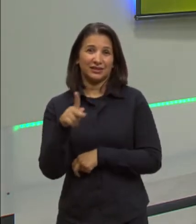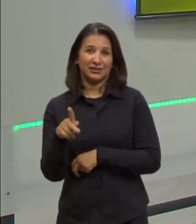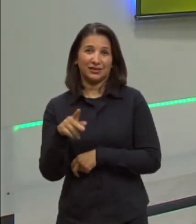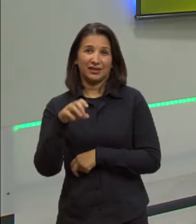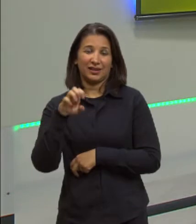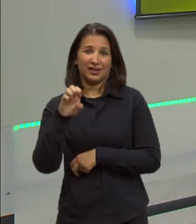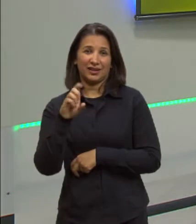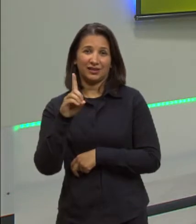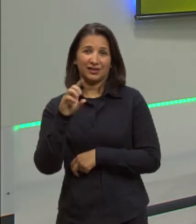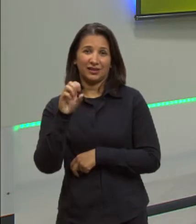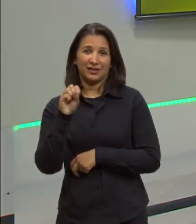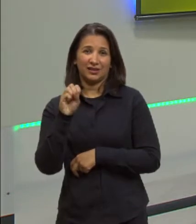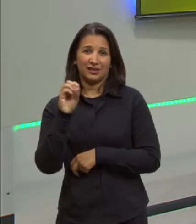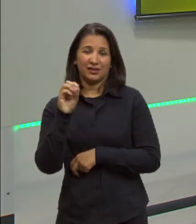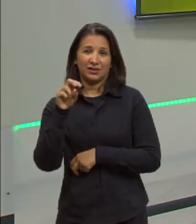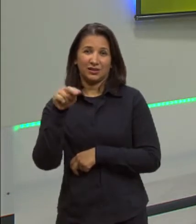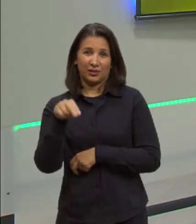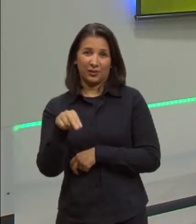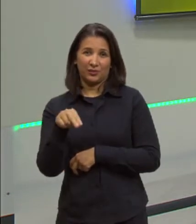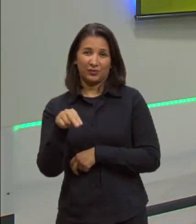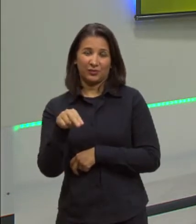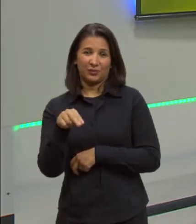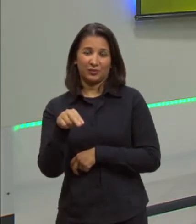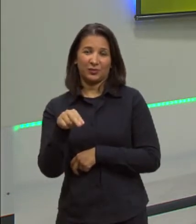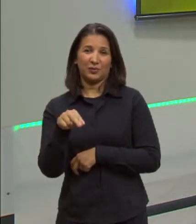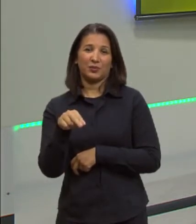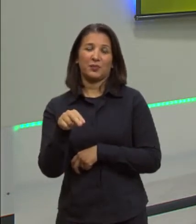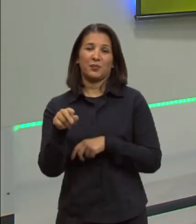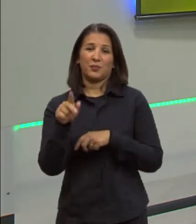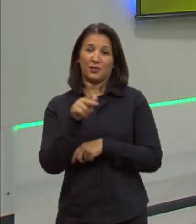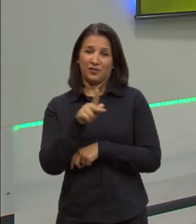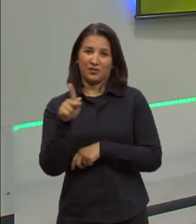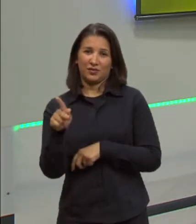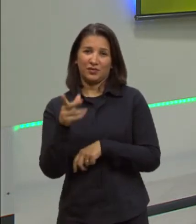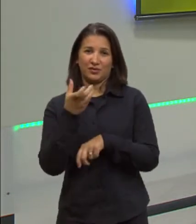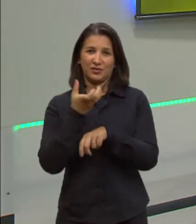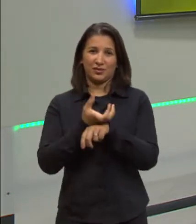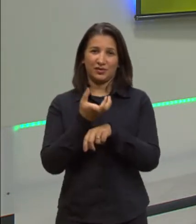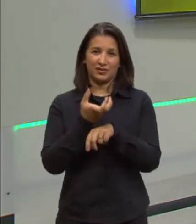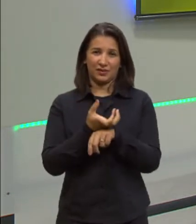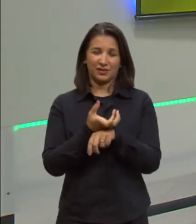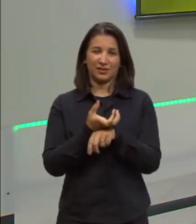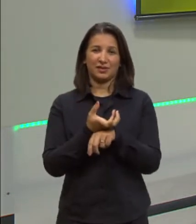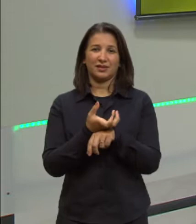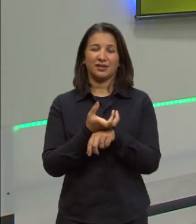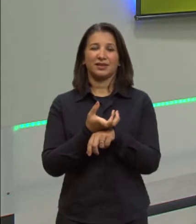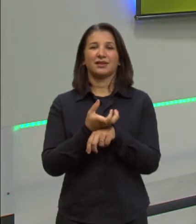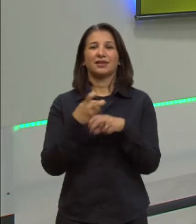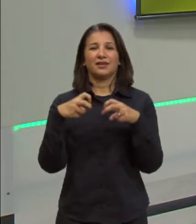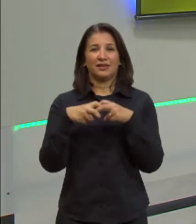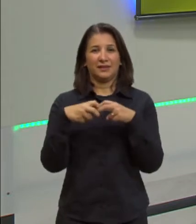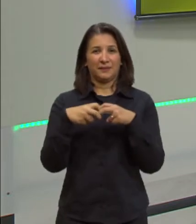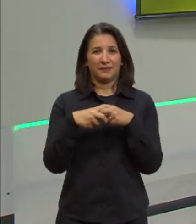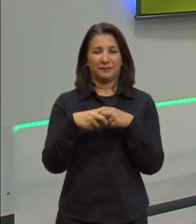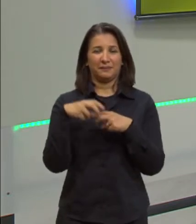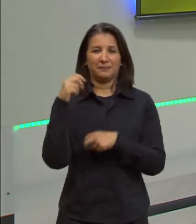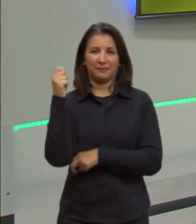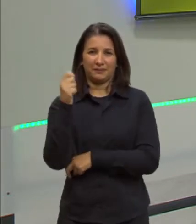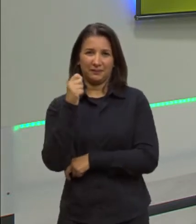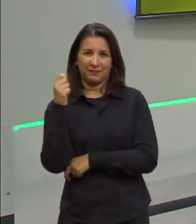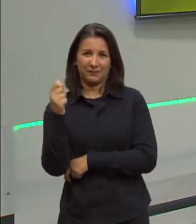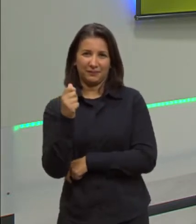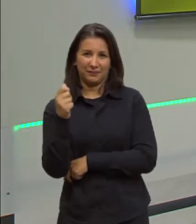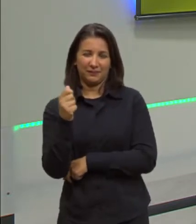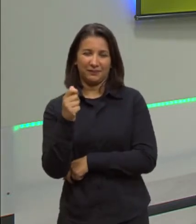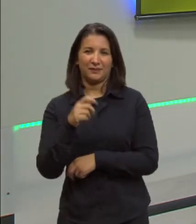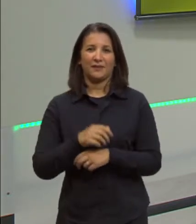Fabrício, professor de Física da 27ª Coordenadoria de Educação do Estado do Rio Grande do Sul. Então